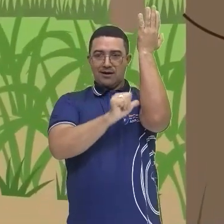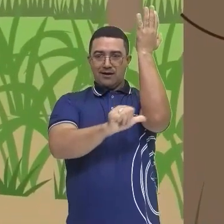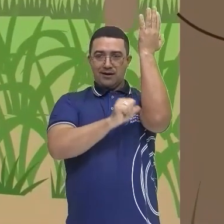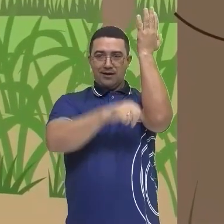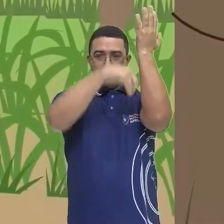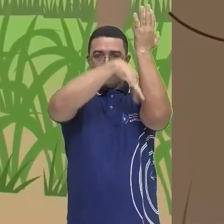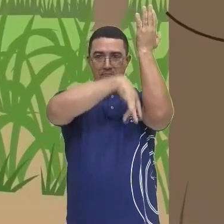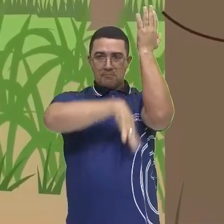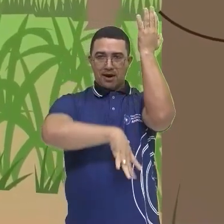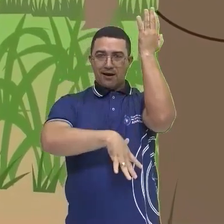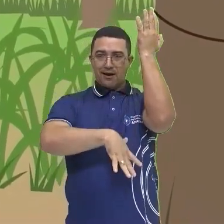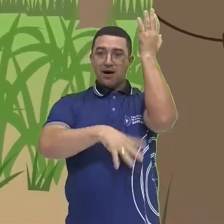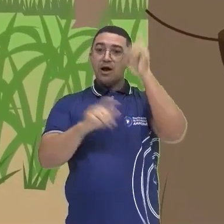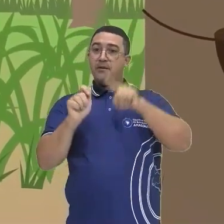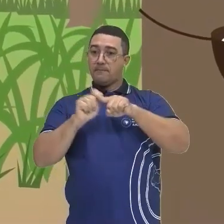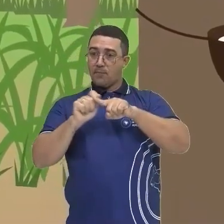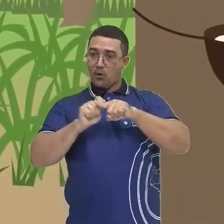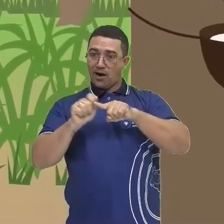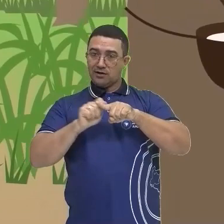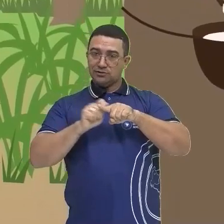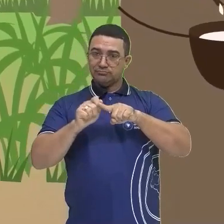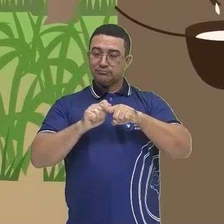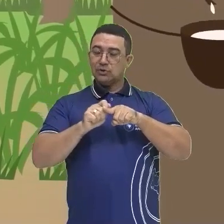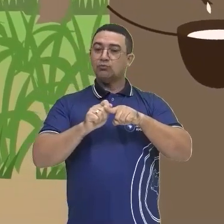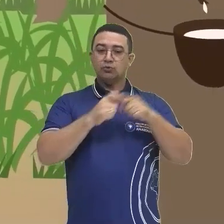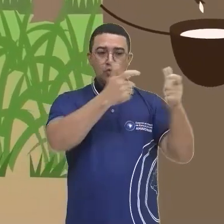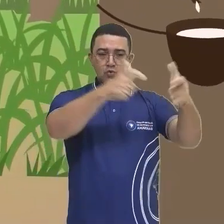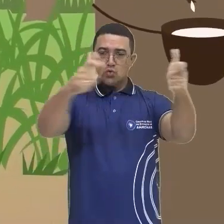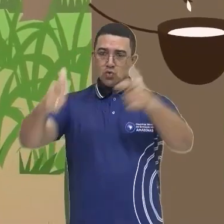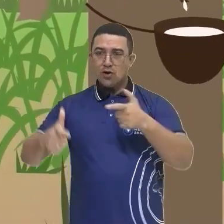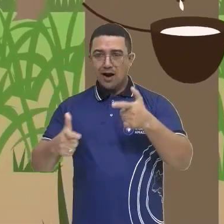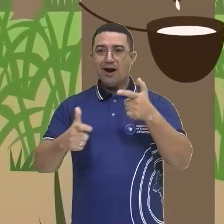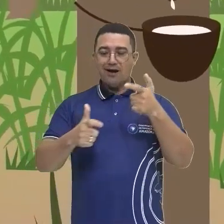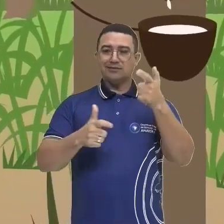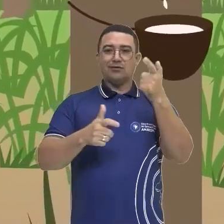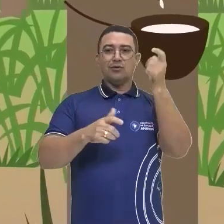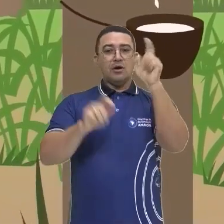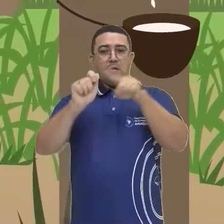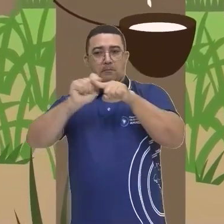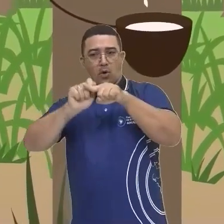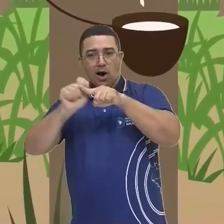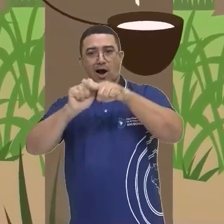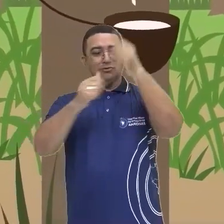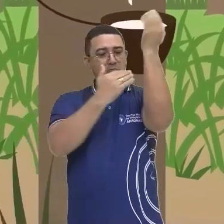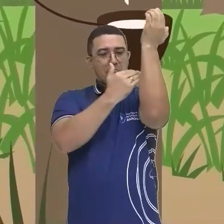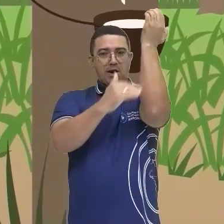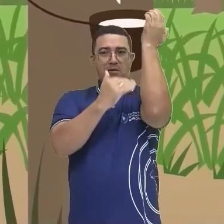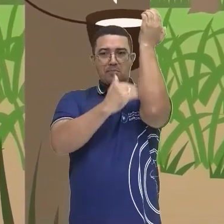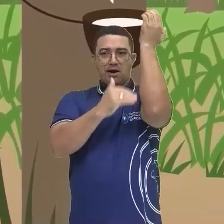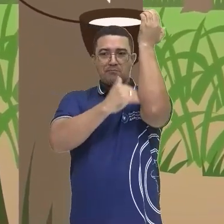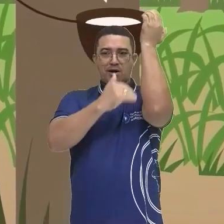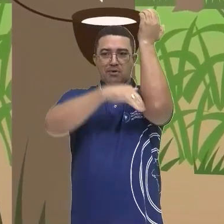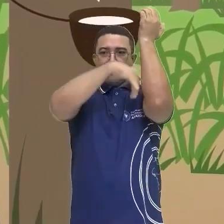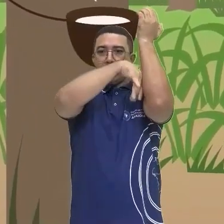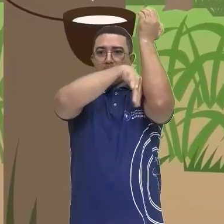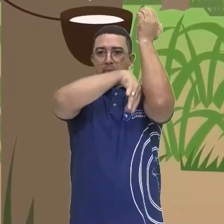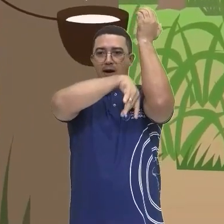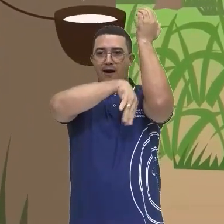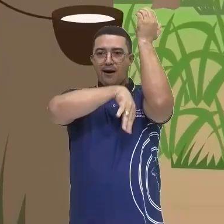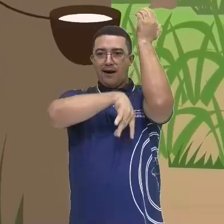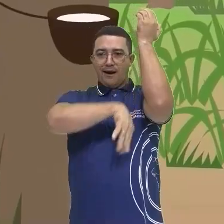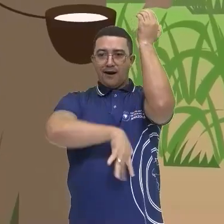Comunidade produtiva e social, o seringal também se constituía pela posse de uma imensa área conectada por caminhos onde se